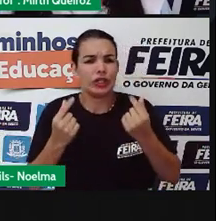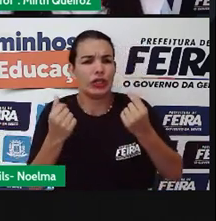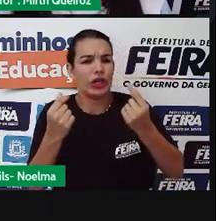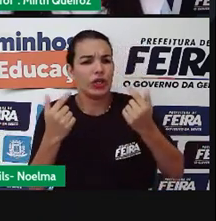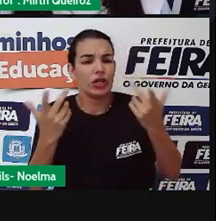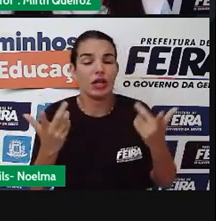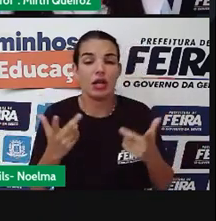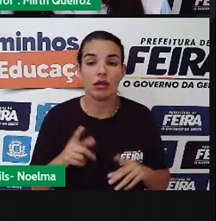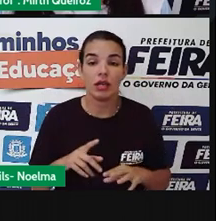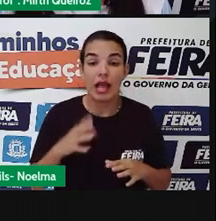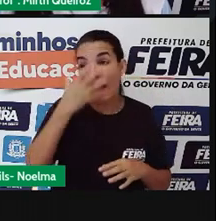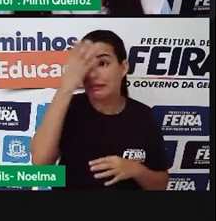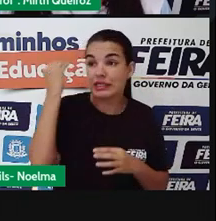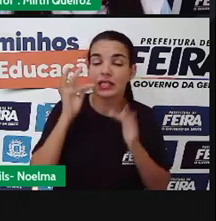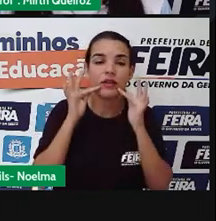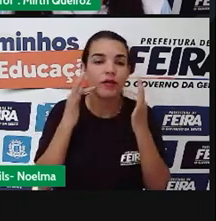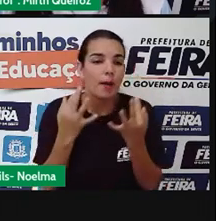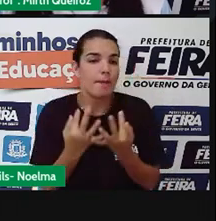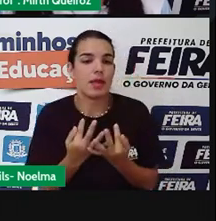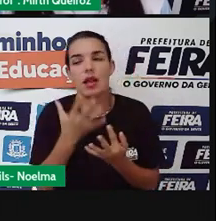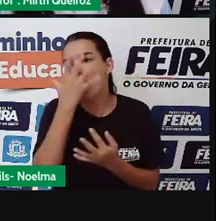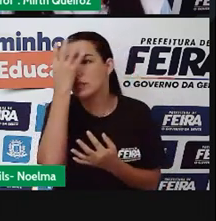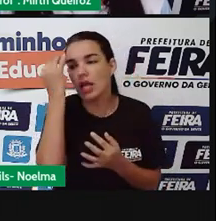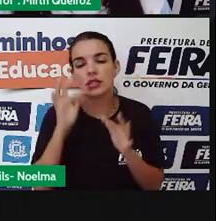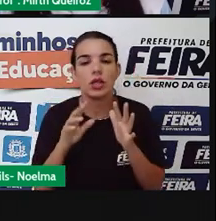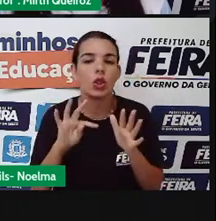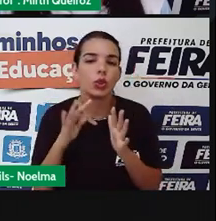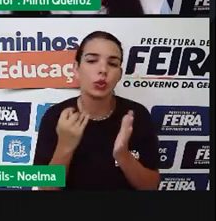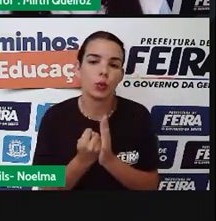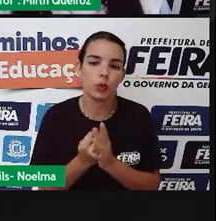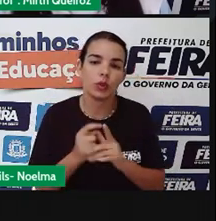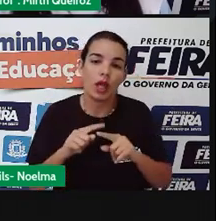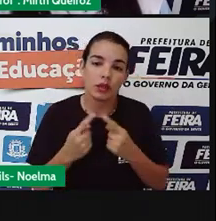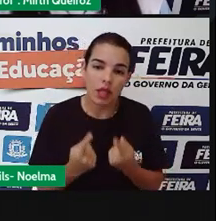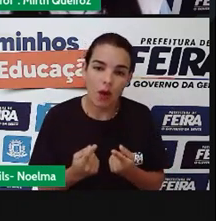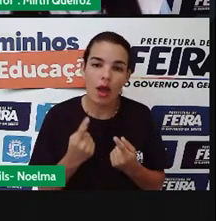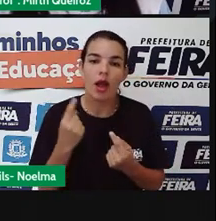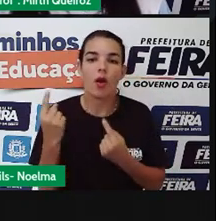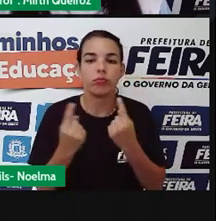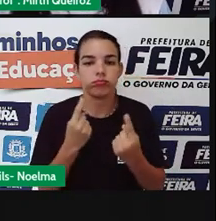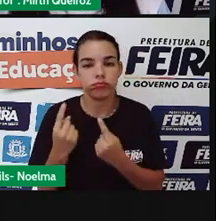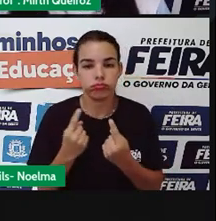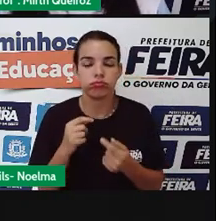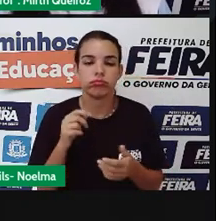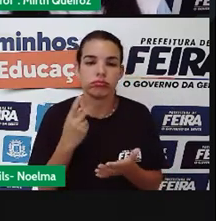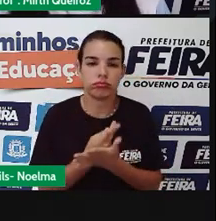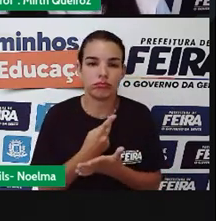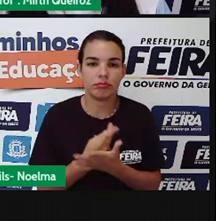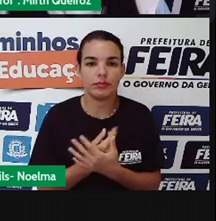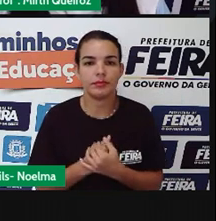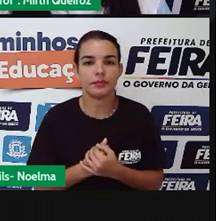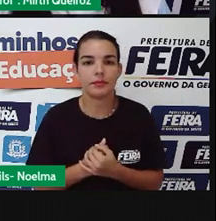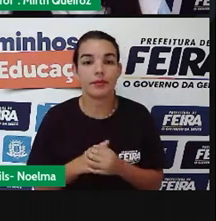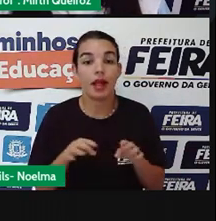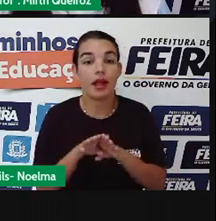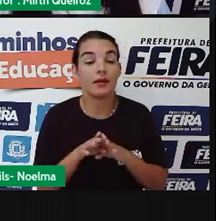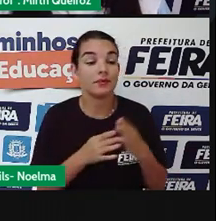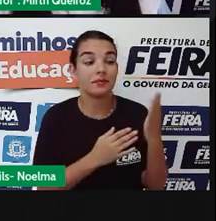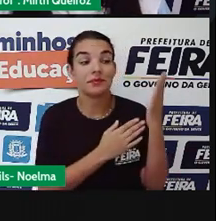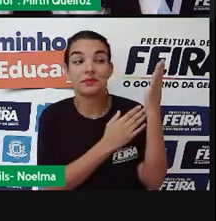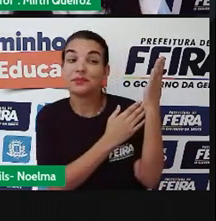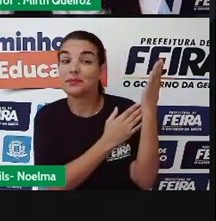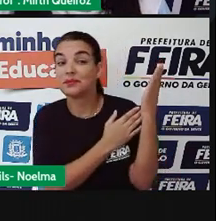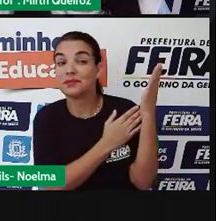que gostam daquele ser humano, né? Daquele homem. Temos também o